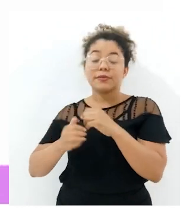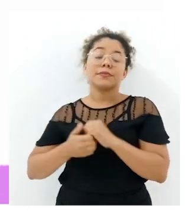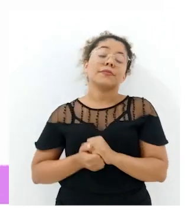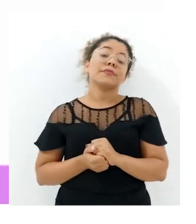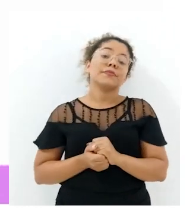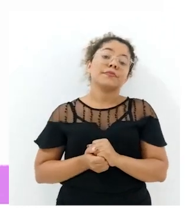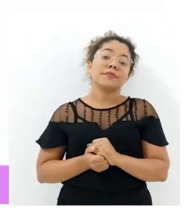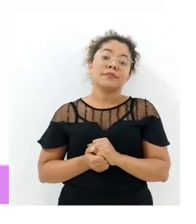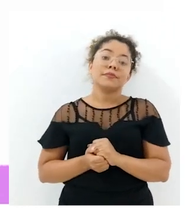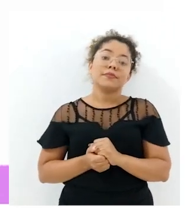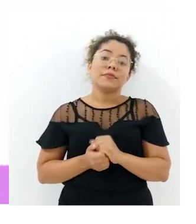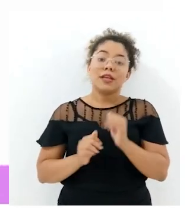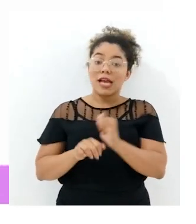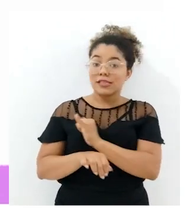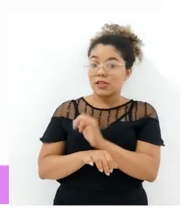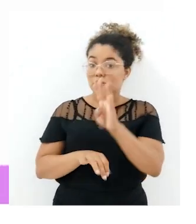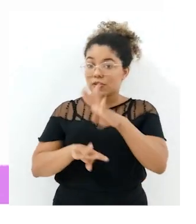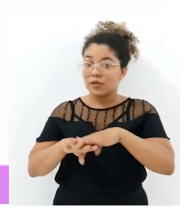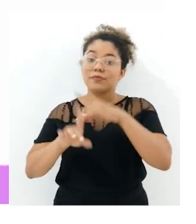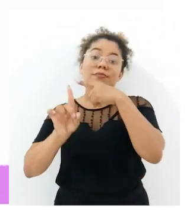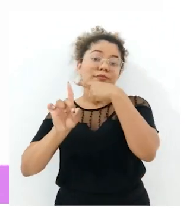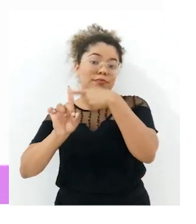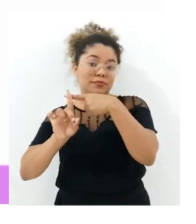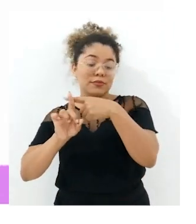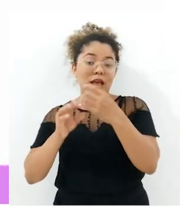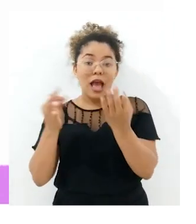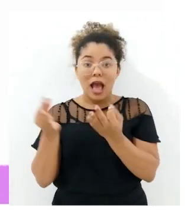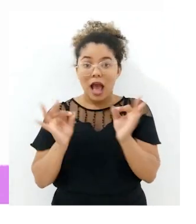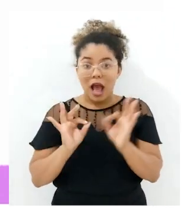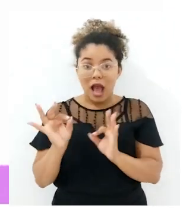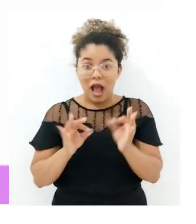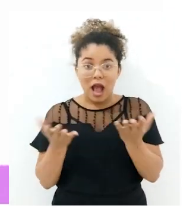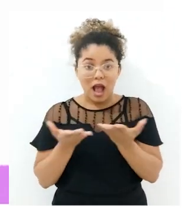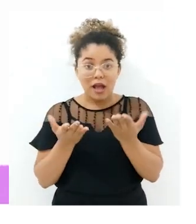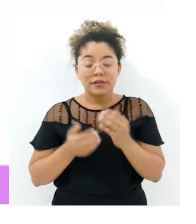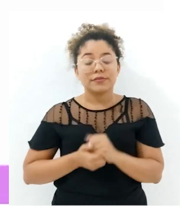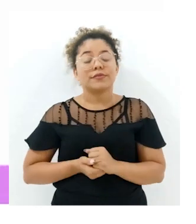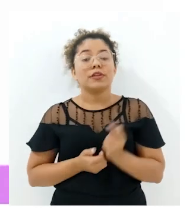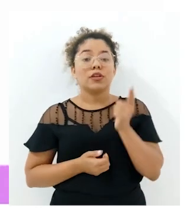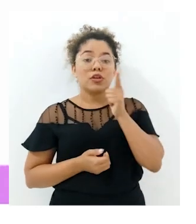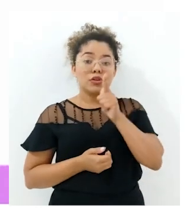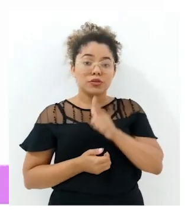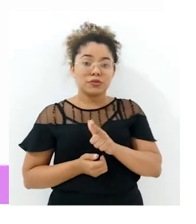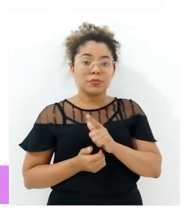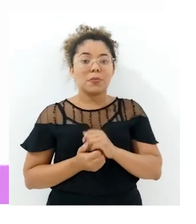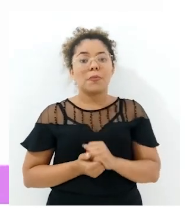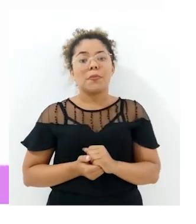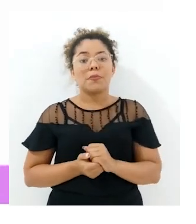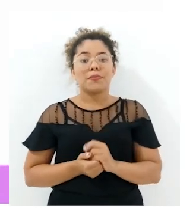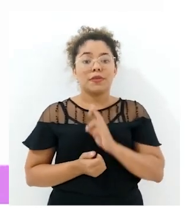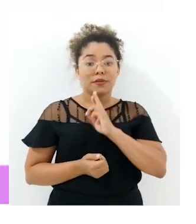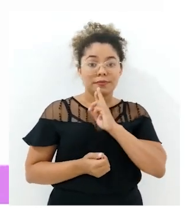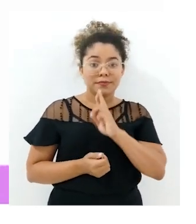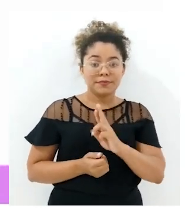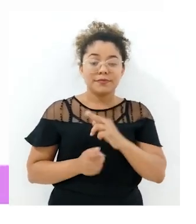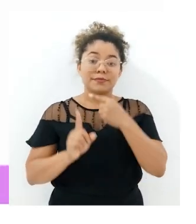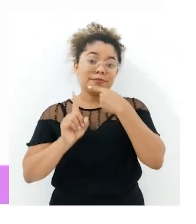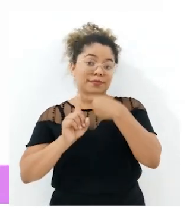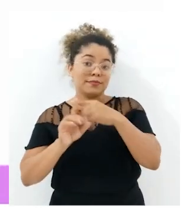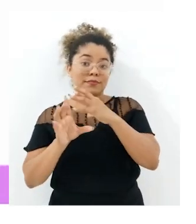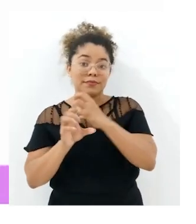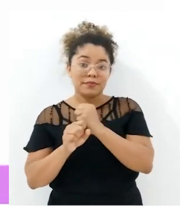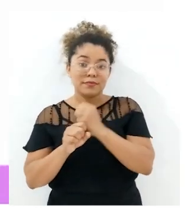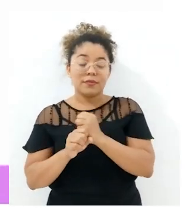Nesse caso, uma adição. Então, vou efetuar agora, normalmente, a operação de adição,